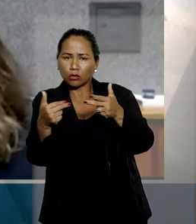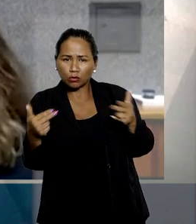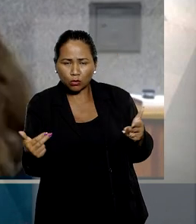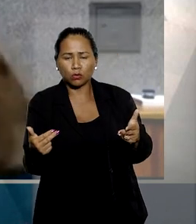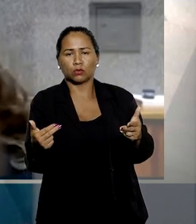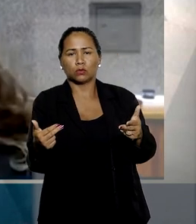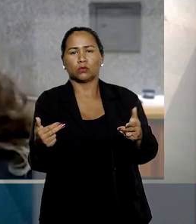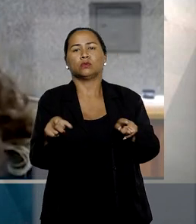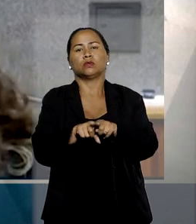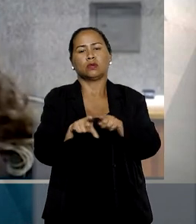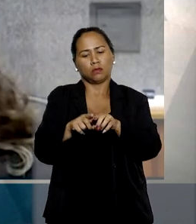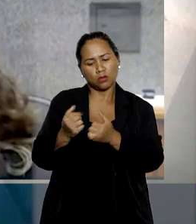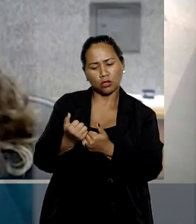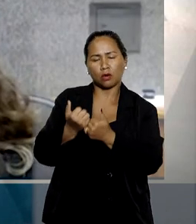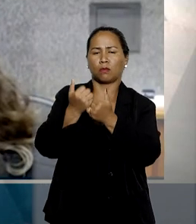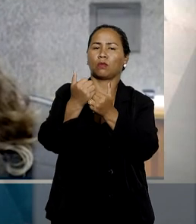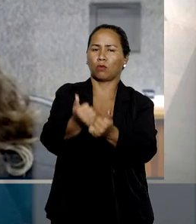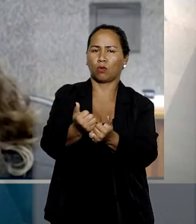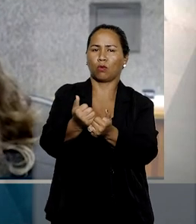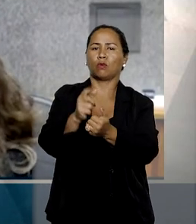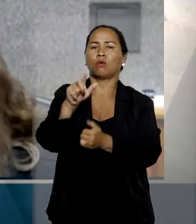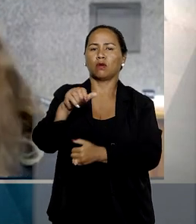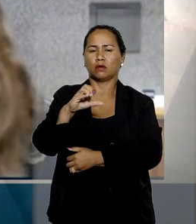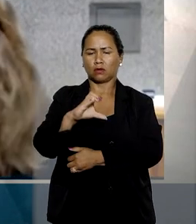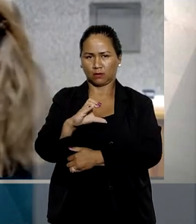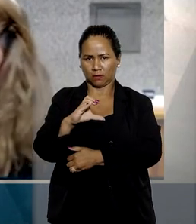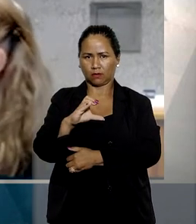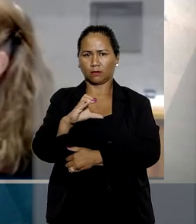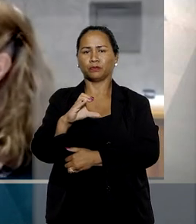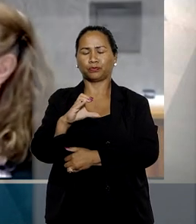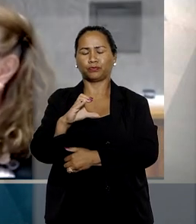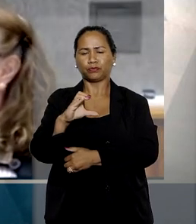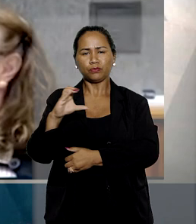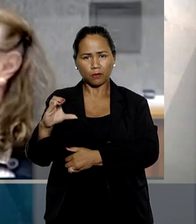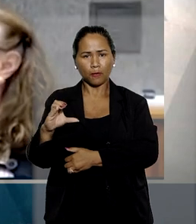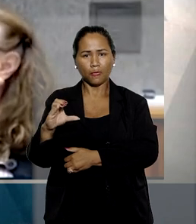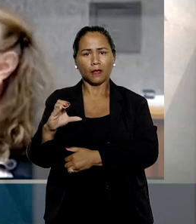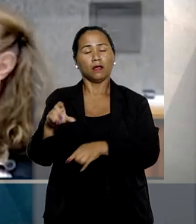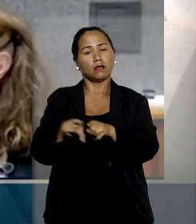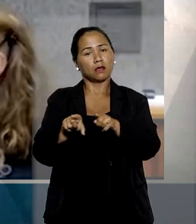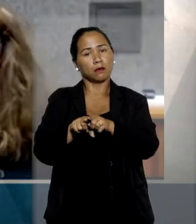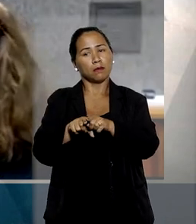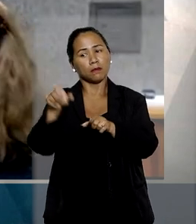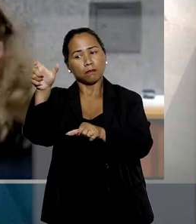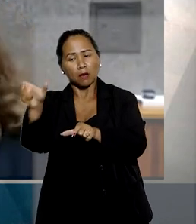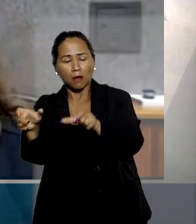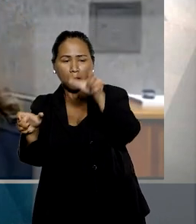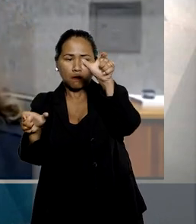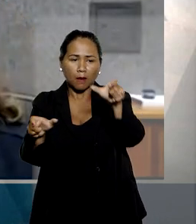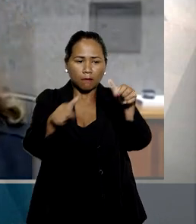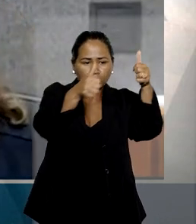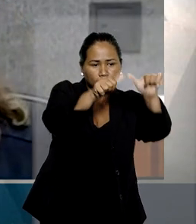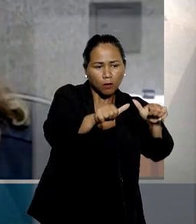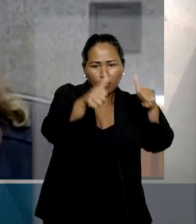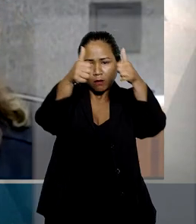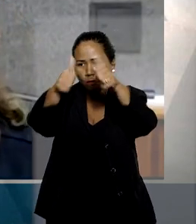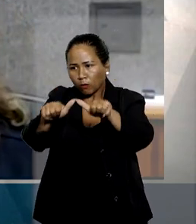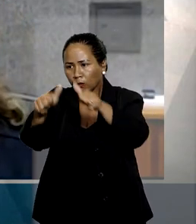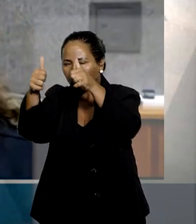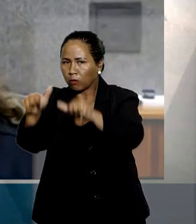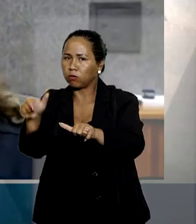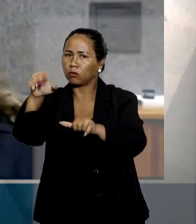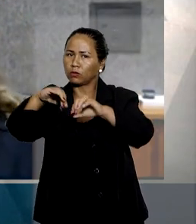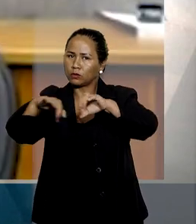bens e do dever de mútua assistência previsto no Código Civil, mas pontuou que cada caso deve ser analisado